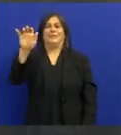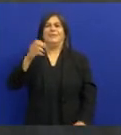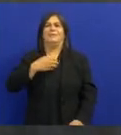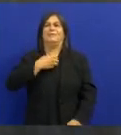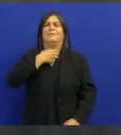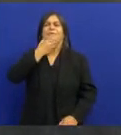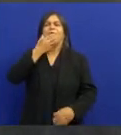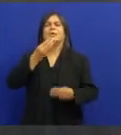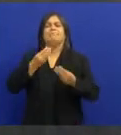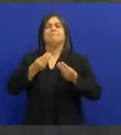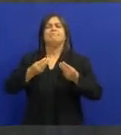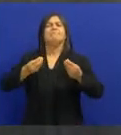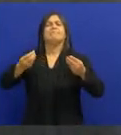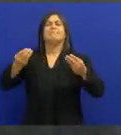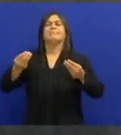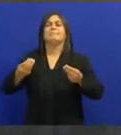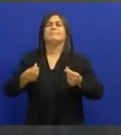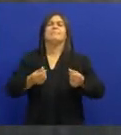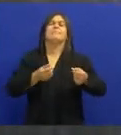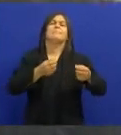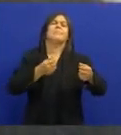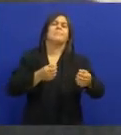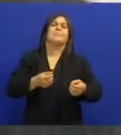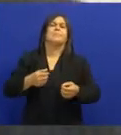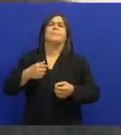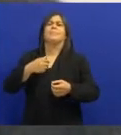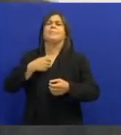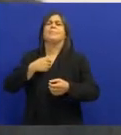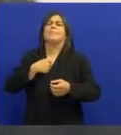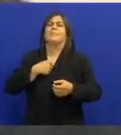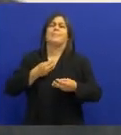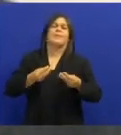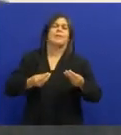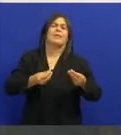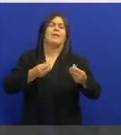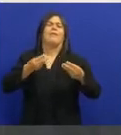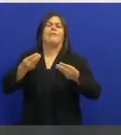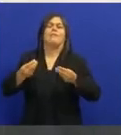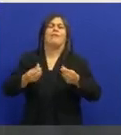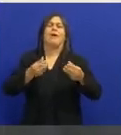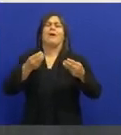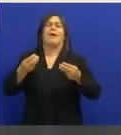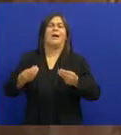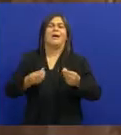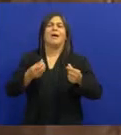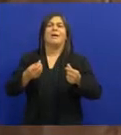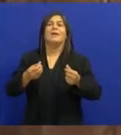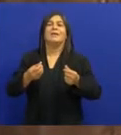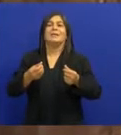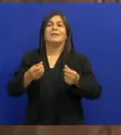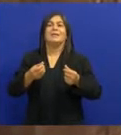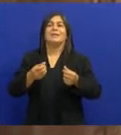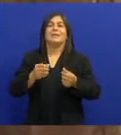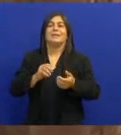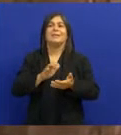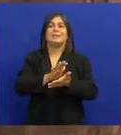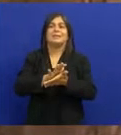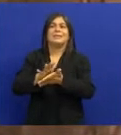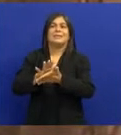Que tinha uma voz Fanhosa Eu vou Mais ou menos assim Porque já